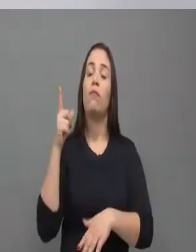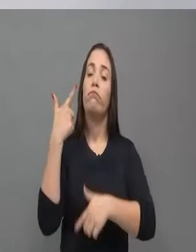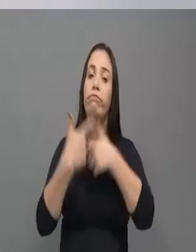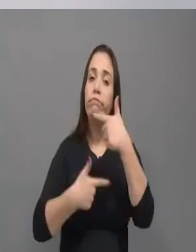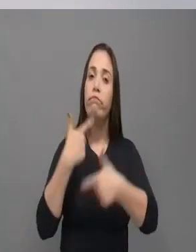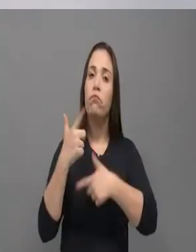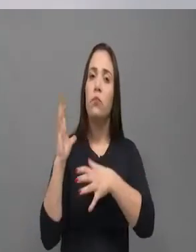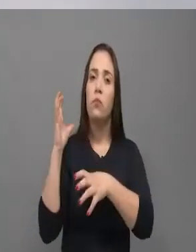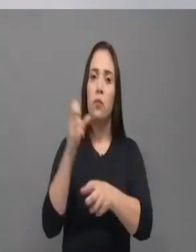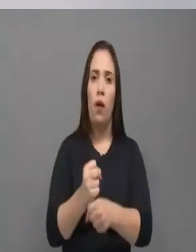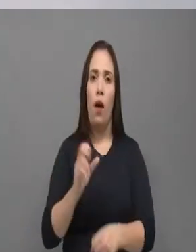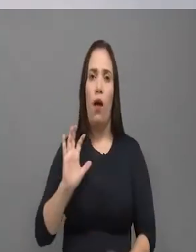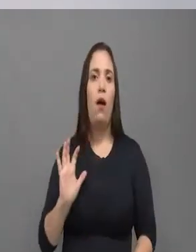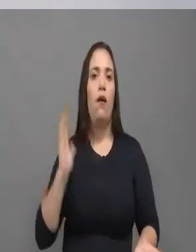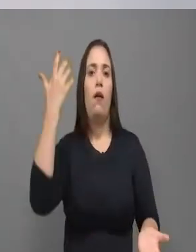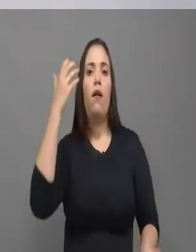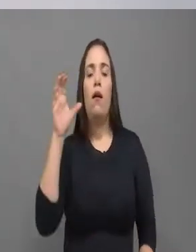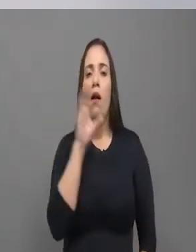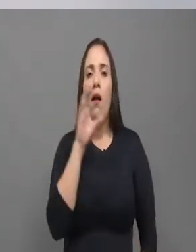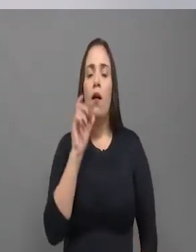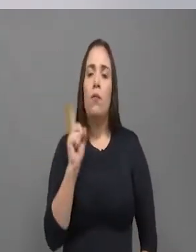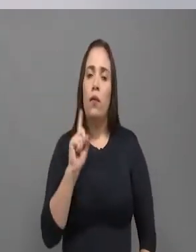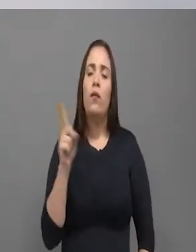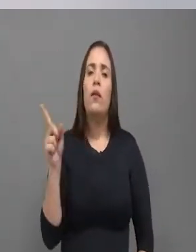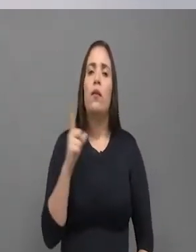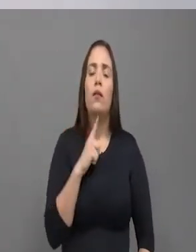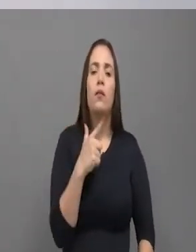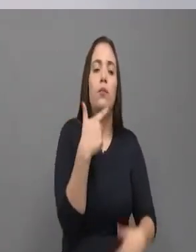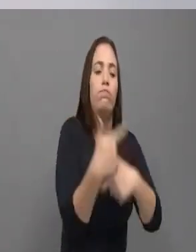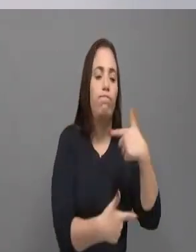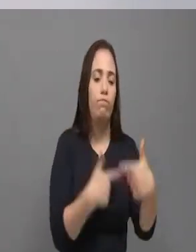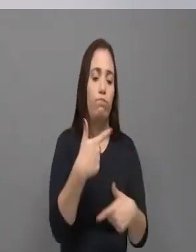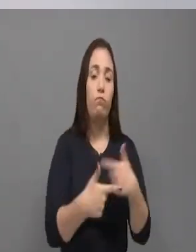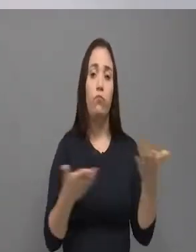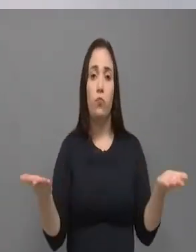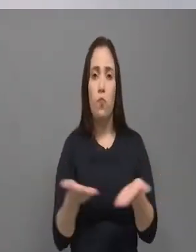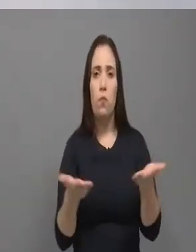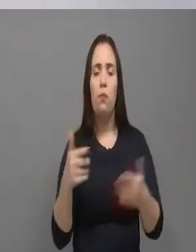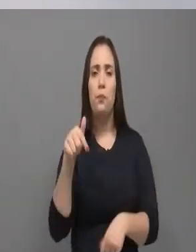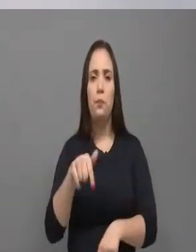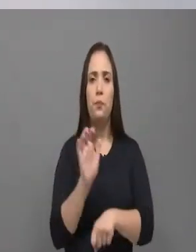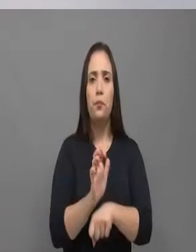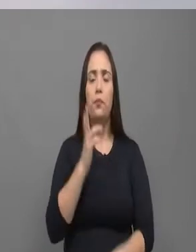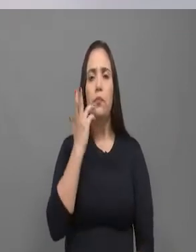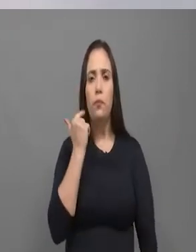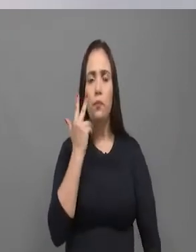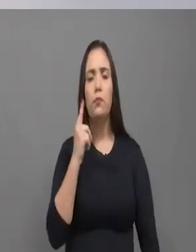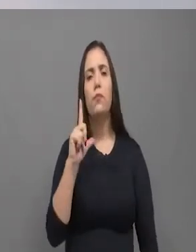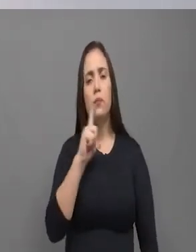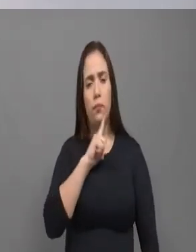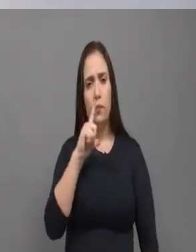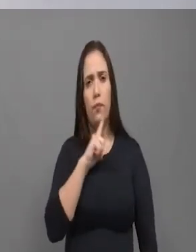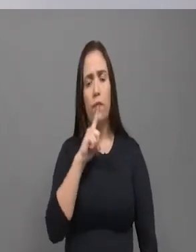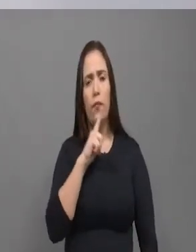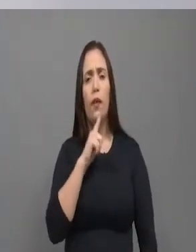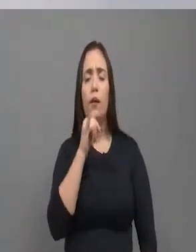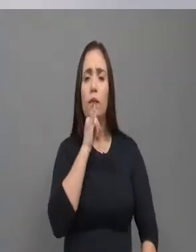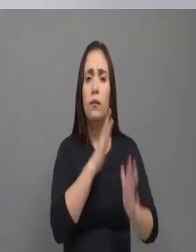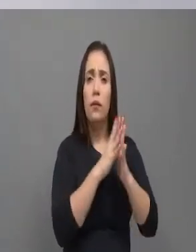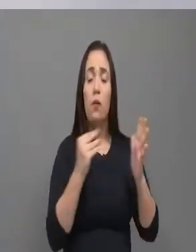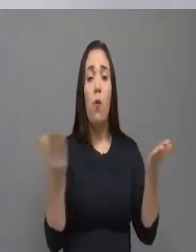educação com muito respeito, trabalhou, mostrou que deveria cuidar da criança para não ter que punir o homem.